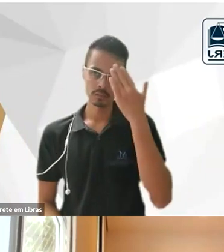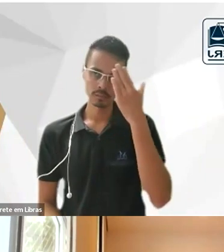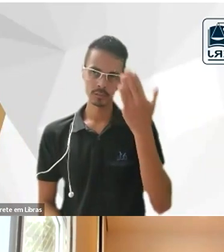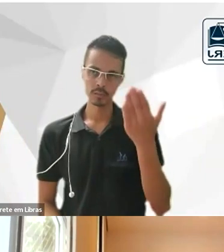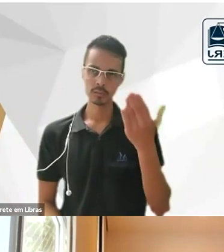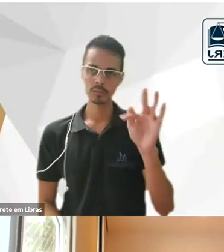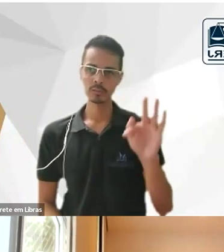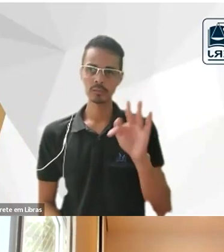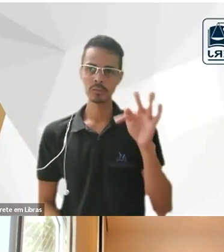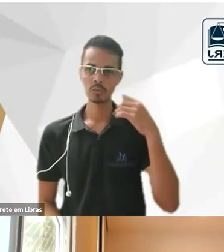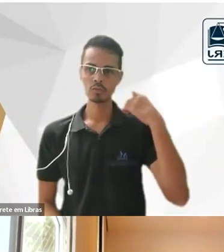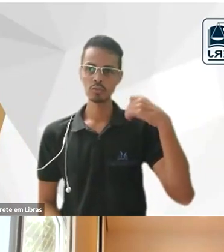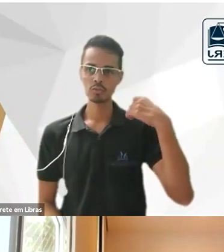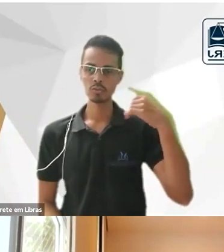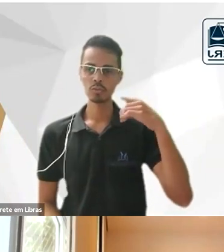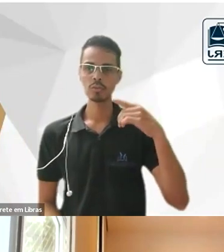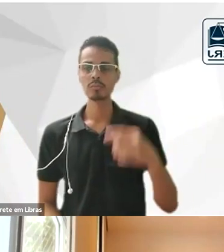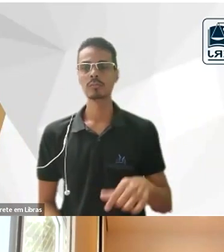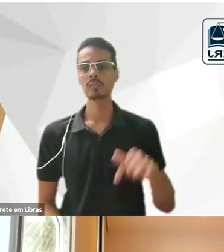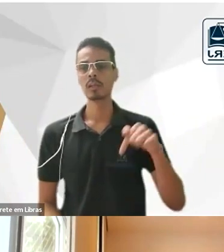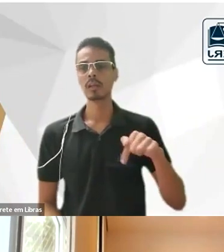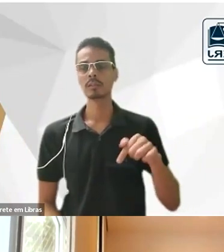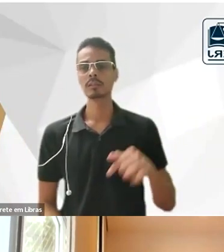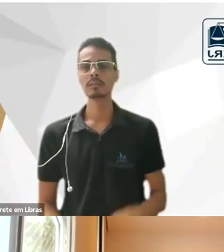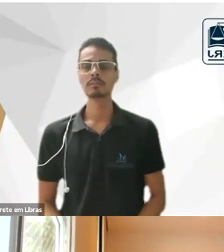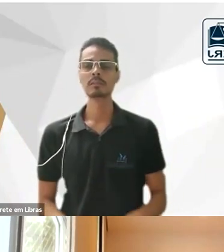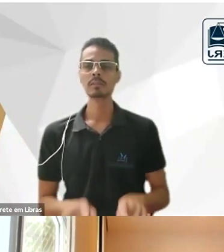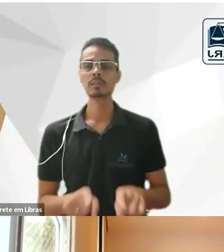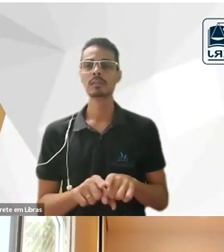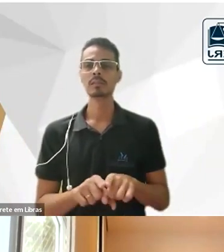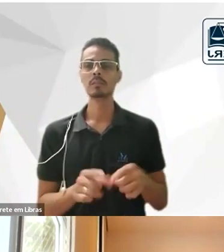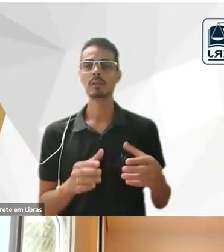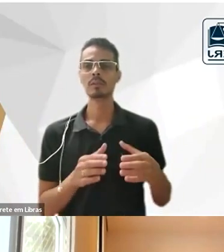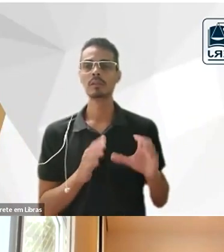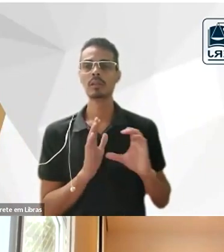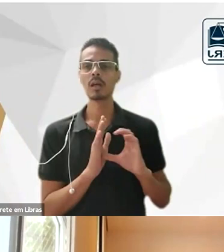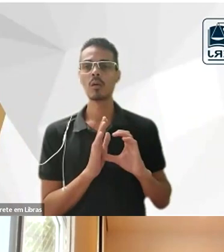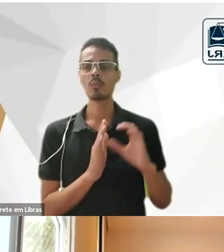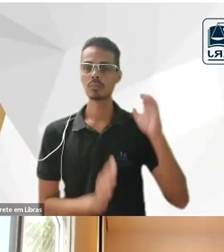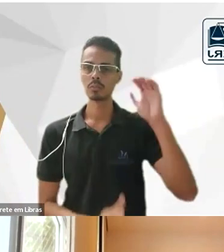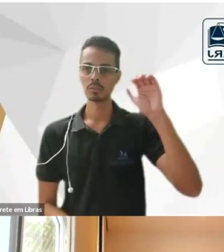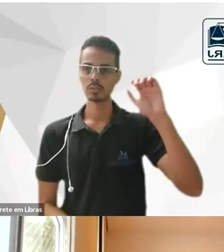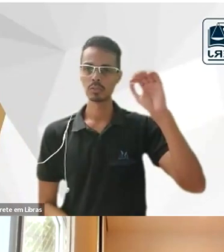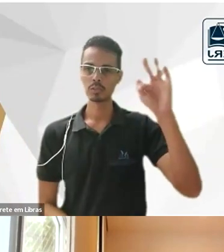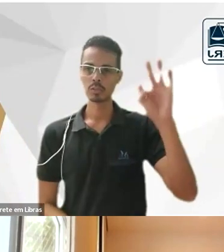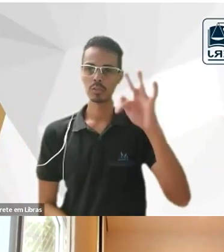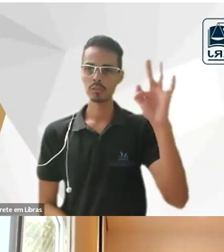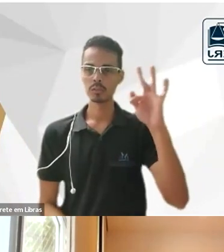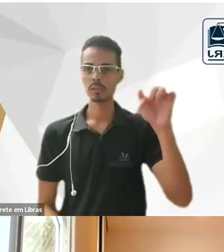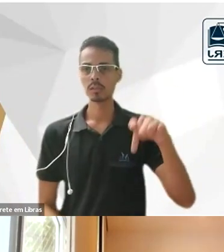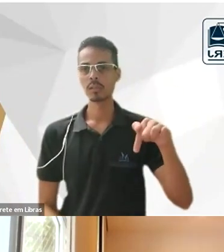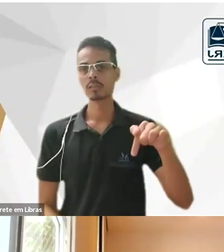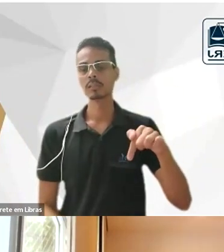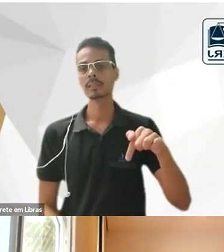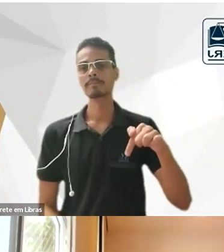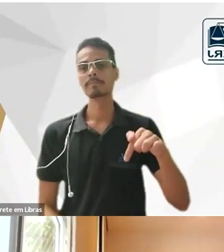Direito do Recife e da comunidade acadêmica aqui de Pernambuco pelo registro dessa dessa efeméride que é feito aqui